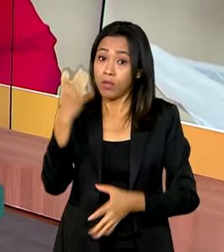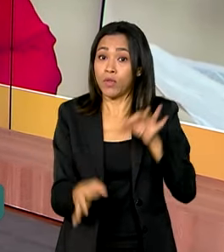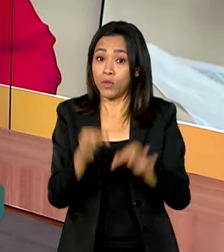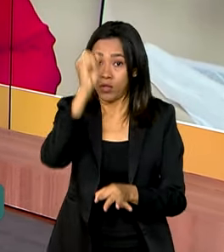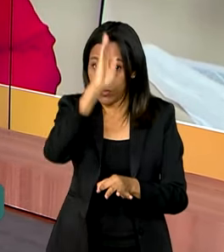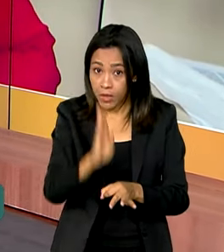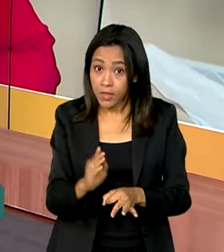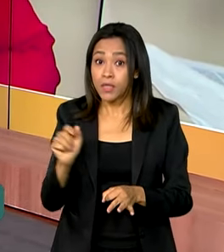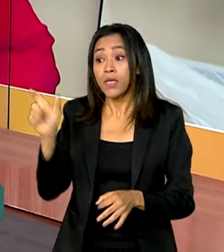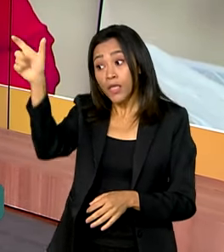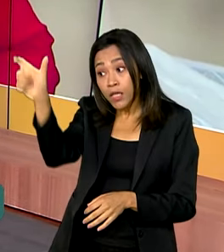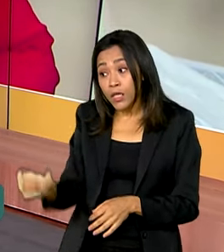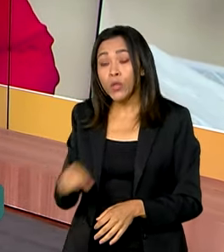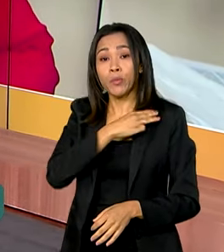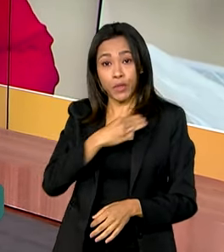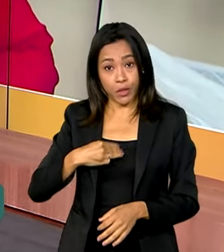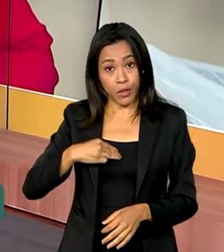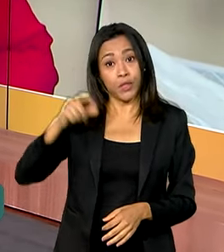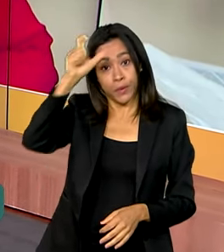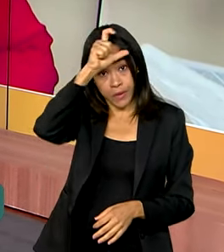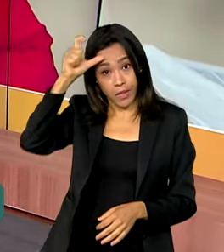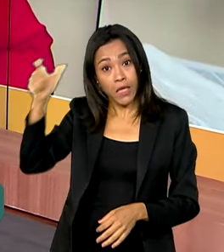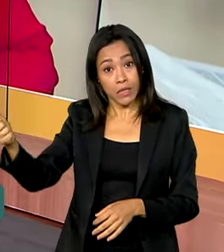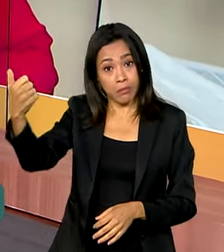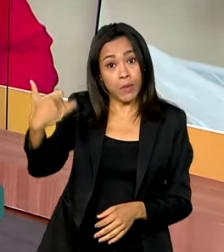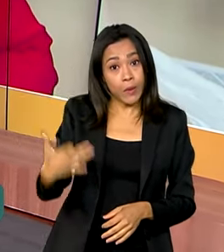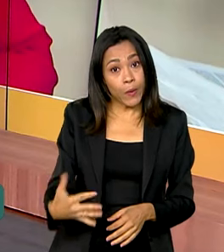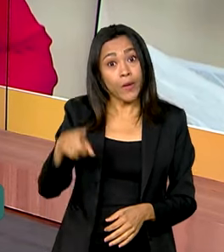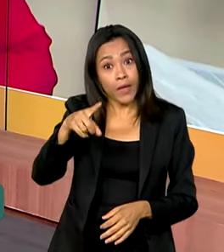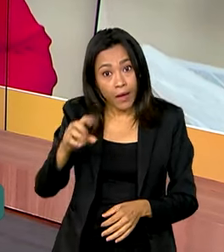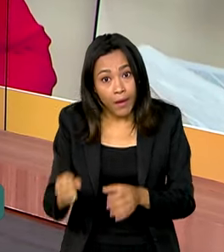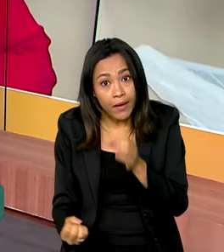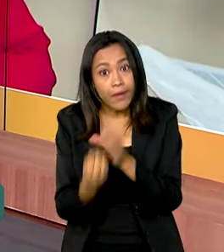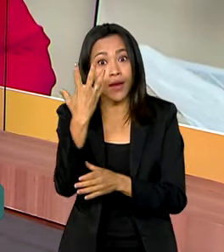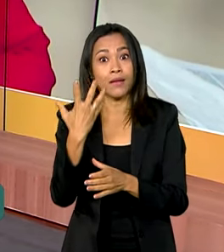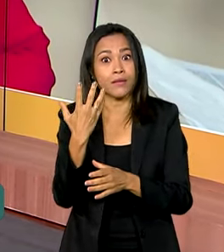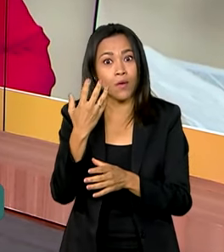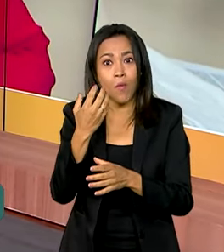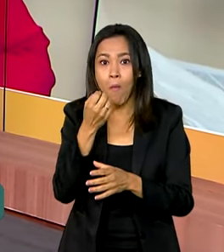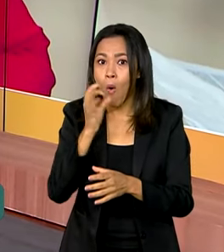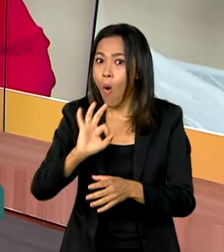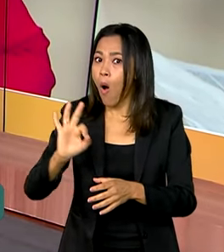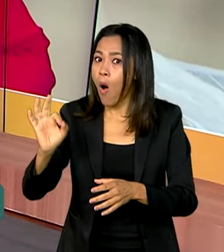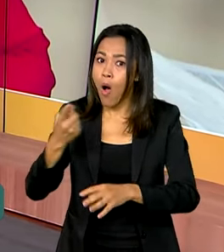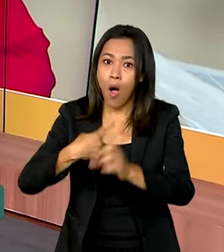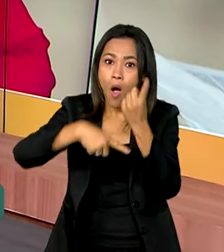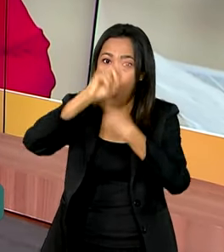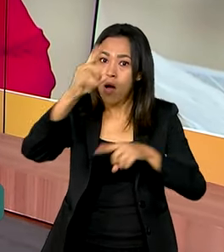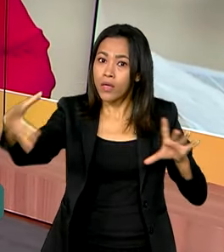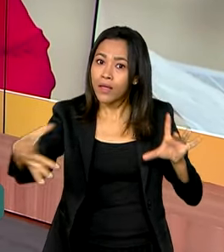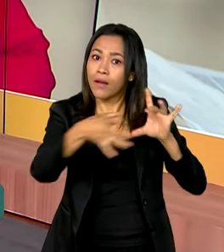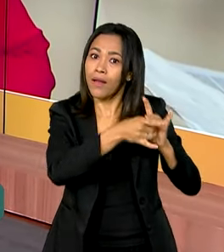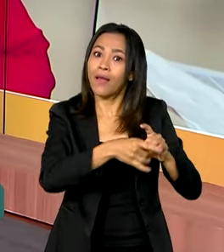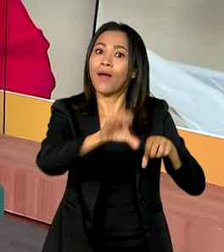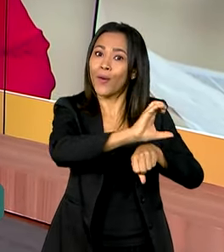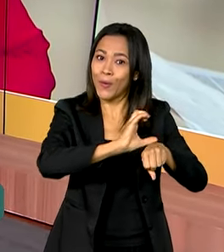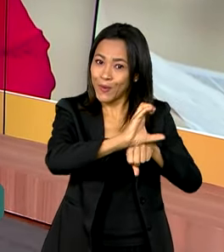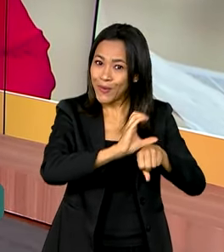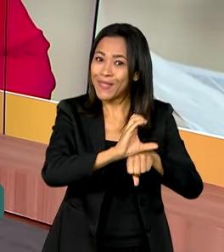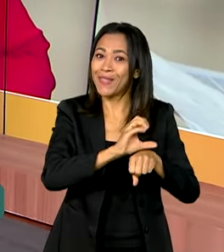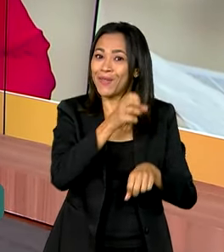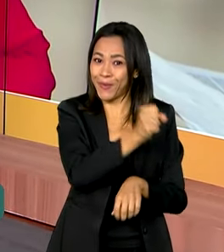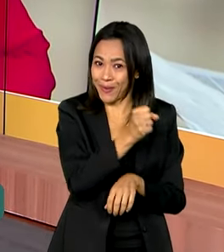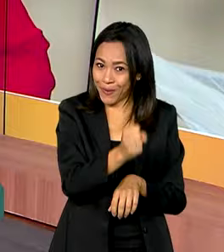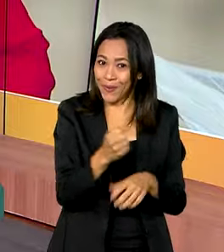Justiça, Ricardo Lewandowski, considerou como uma das criações mais promissoras da Constituição de 1988, secretária.